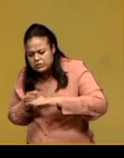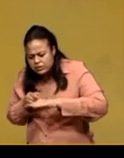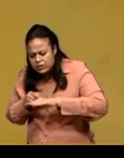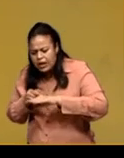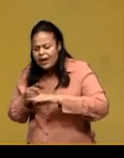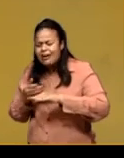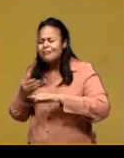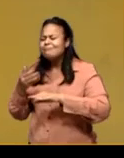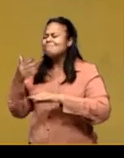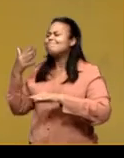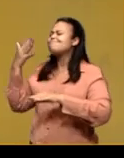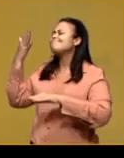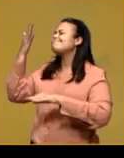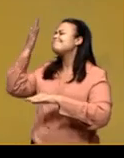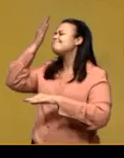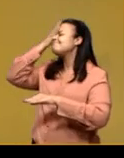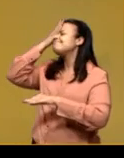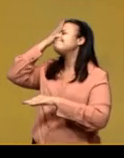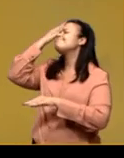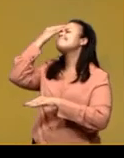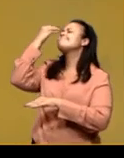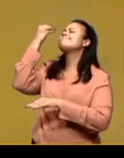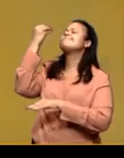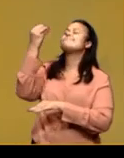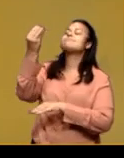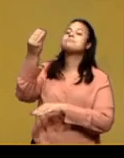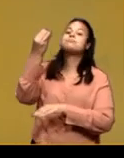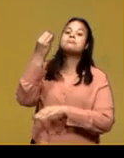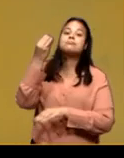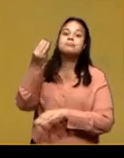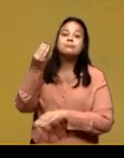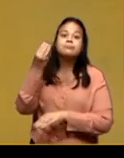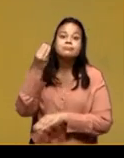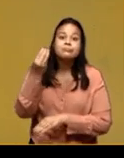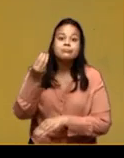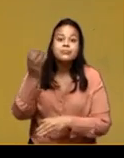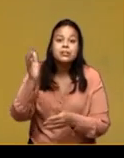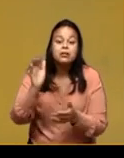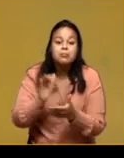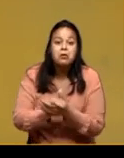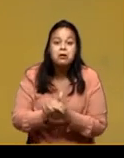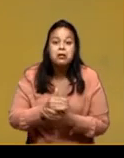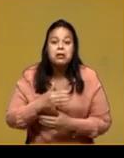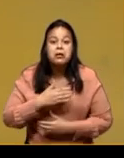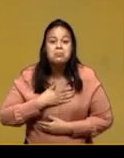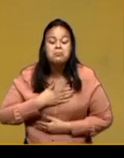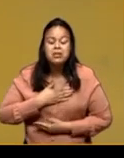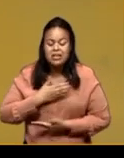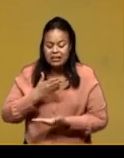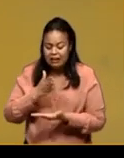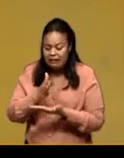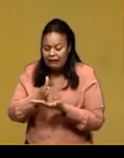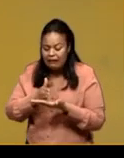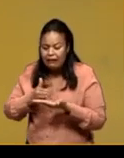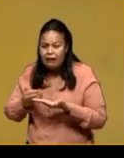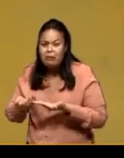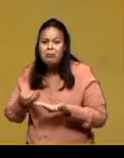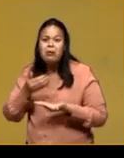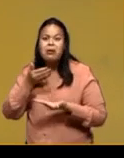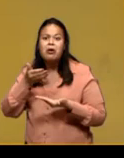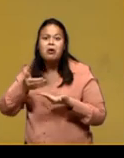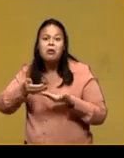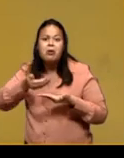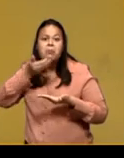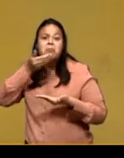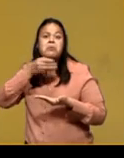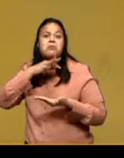imaculado. Minha esposa acabara de ficar com um pedaço ruim.